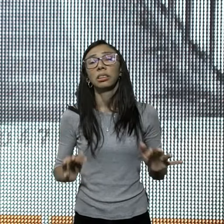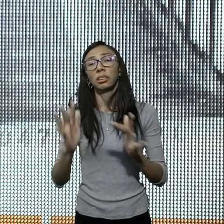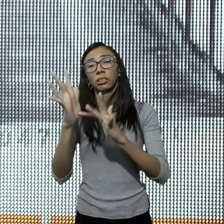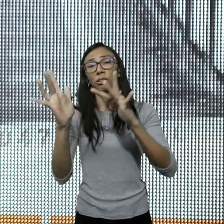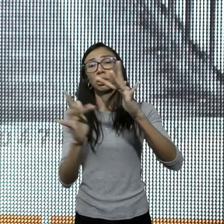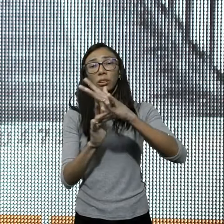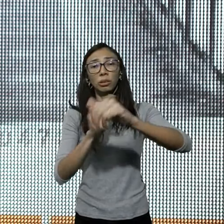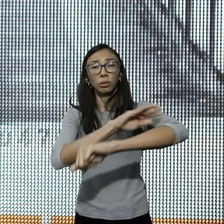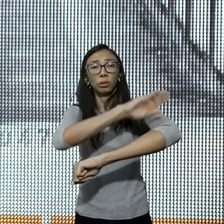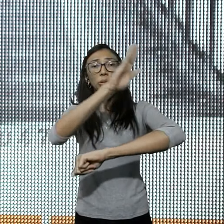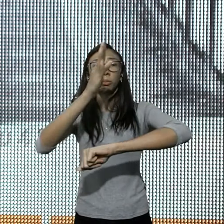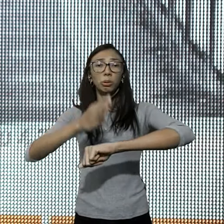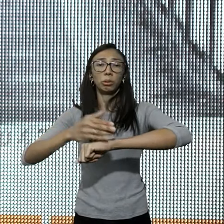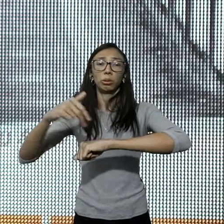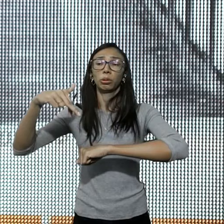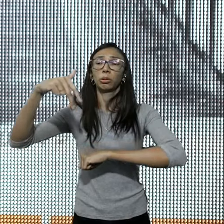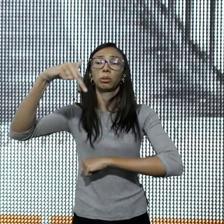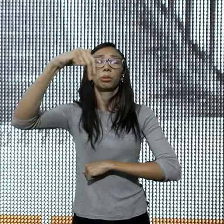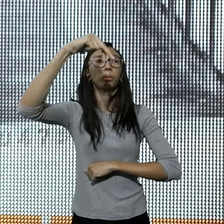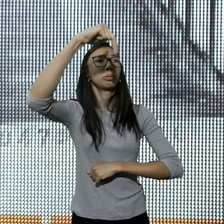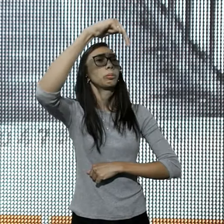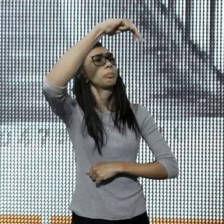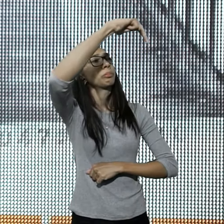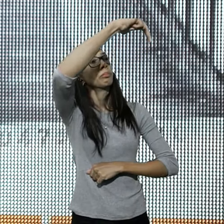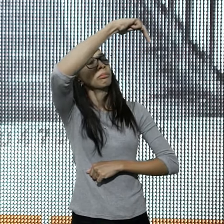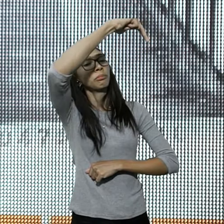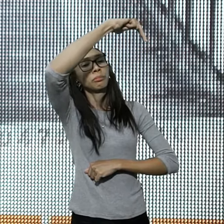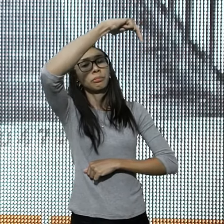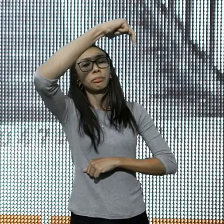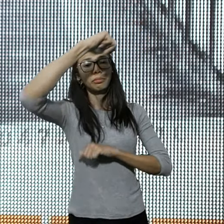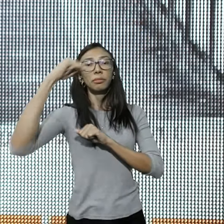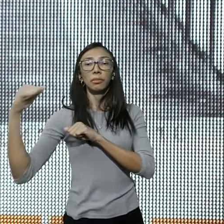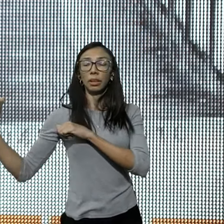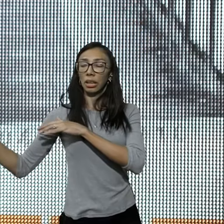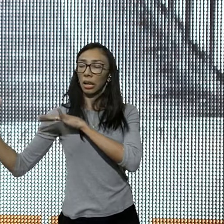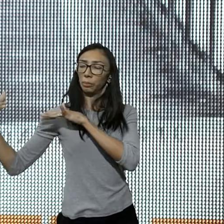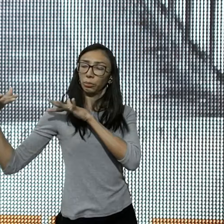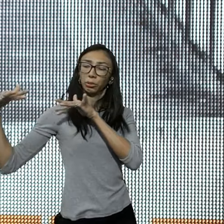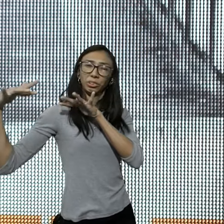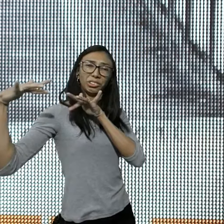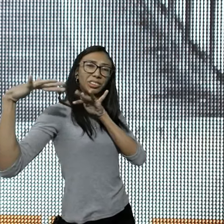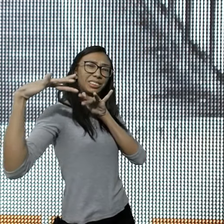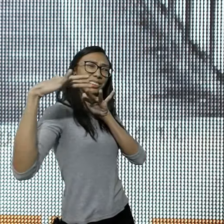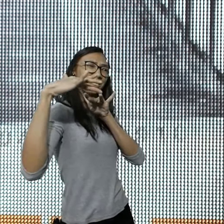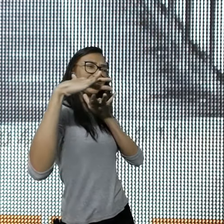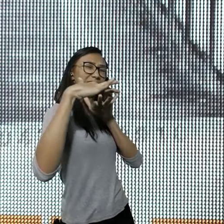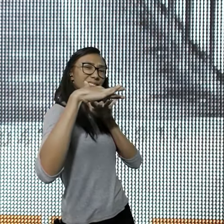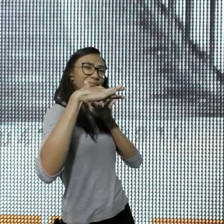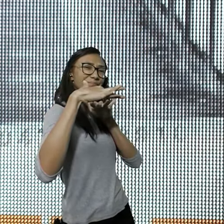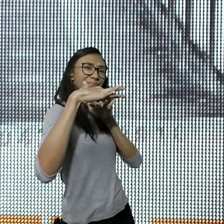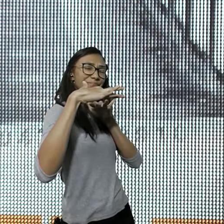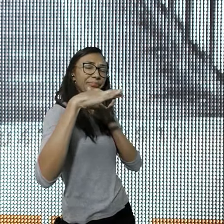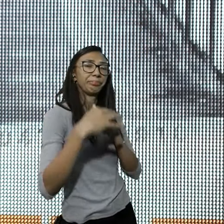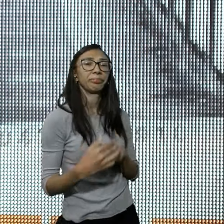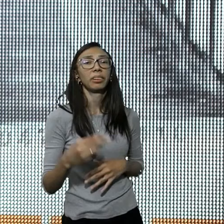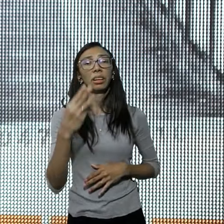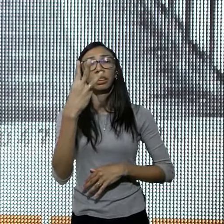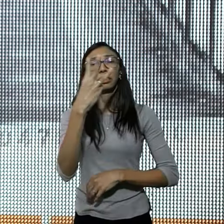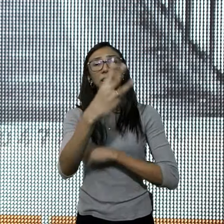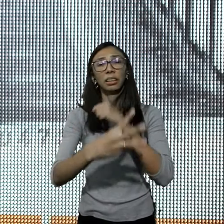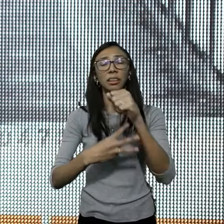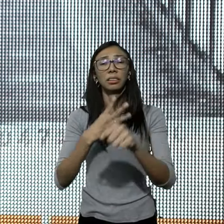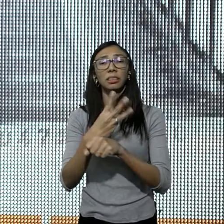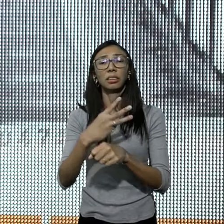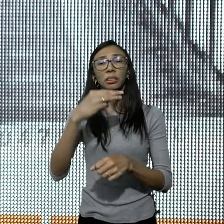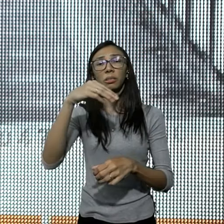monte, Ele estava lá, essa multidão, acompanhou Jesus, durante todo o seu ministério, durante 3 anos e meio, terra,